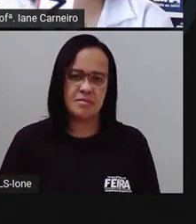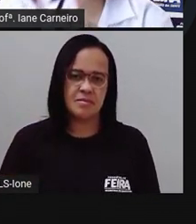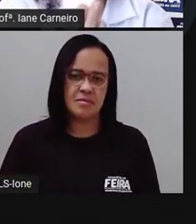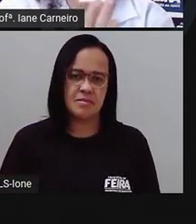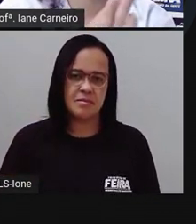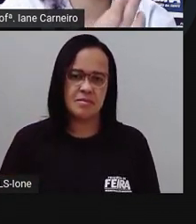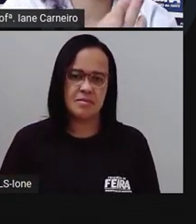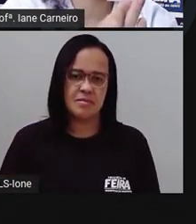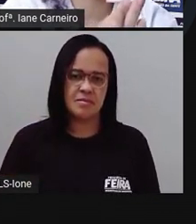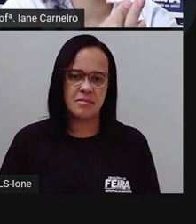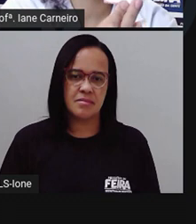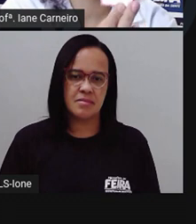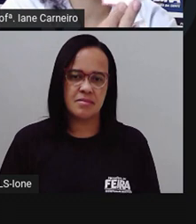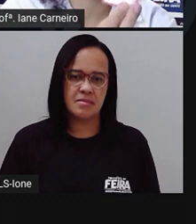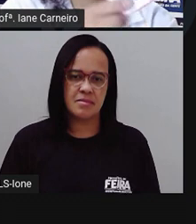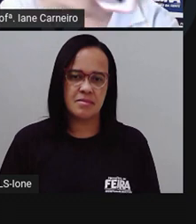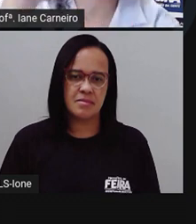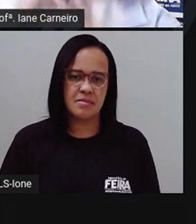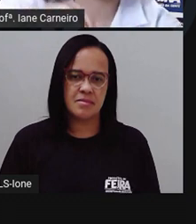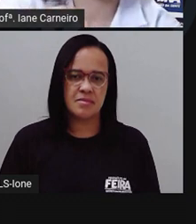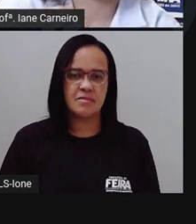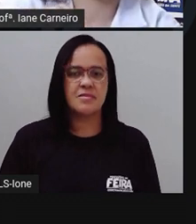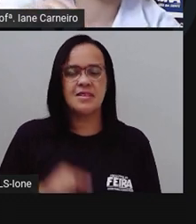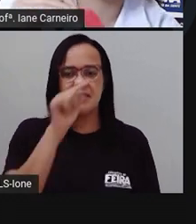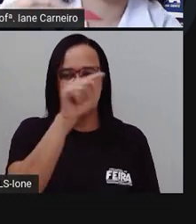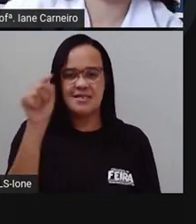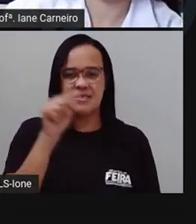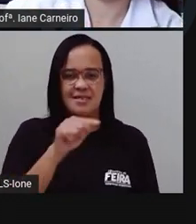Essa aqui? É a letra?